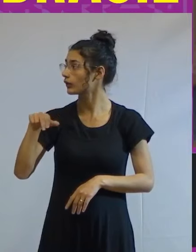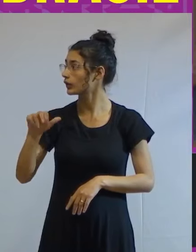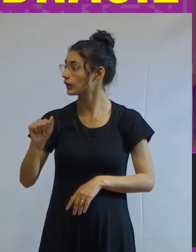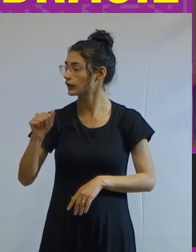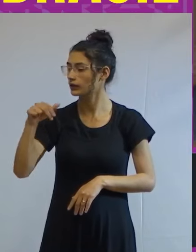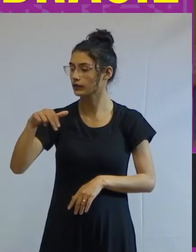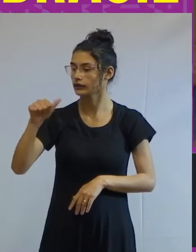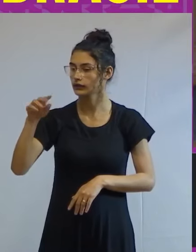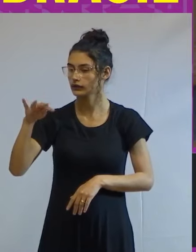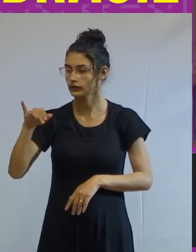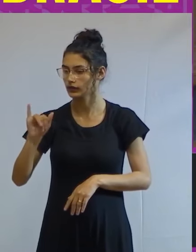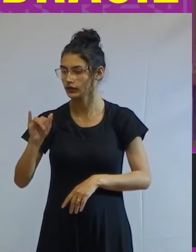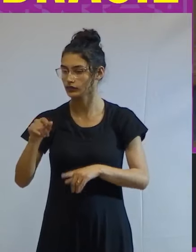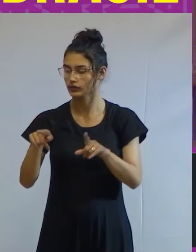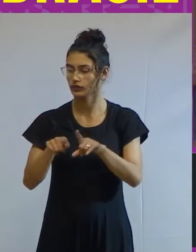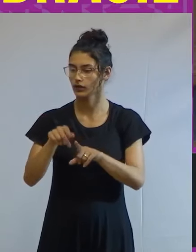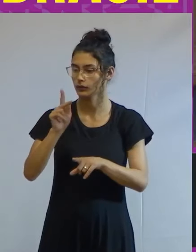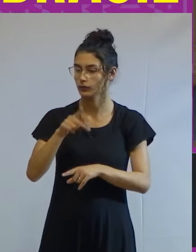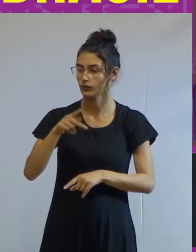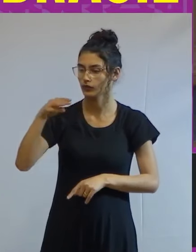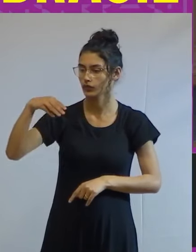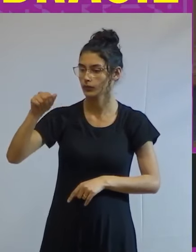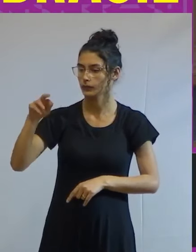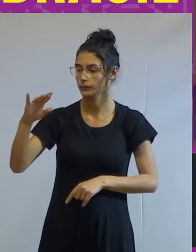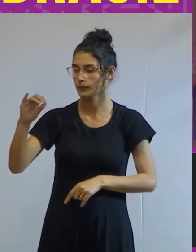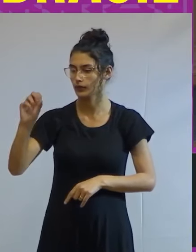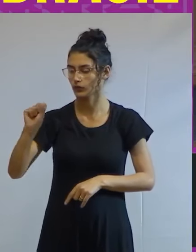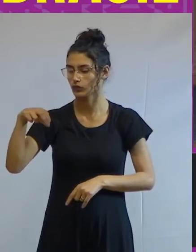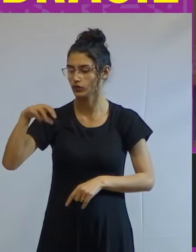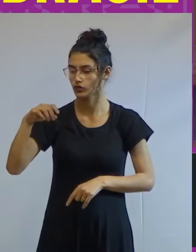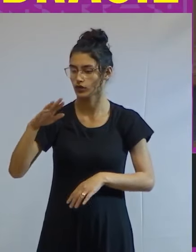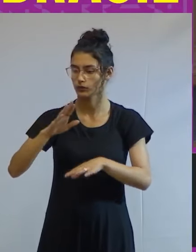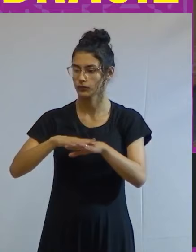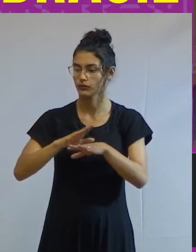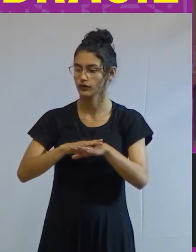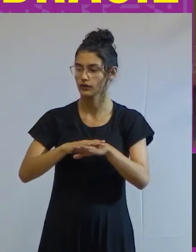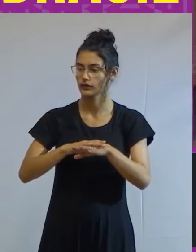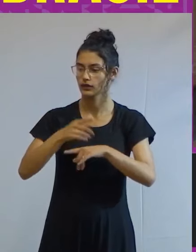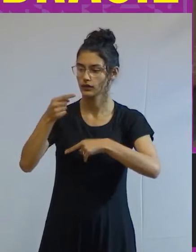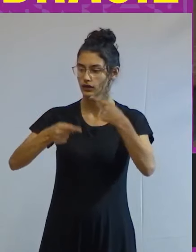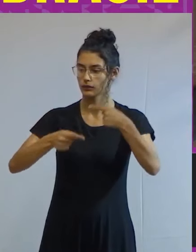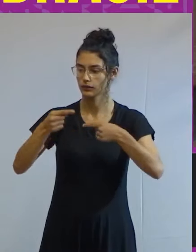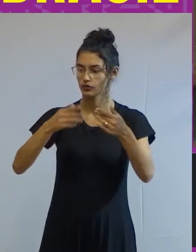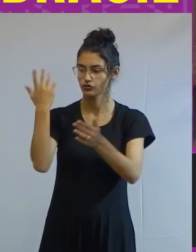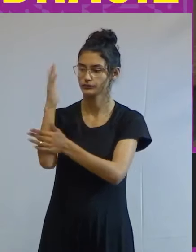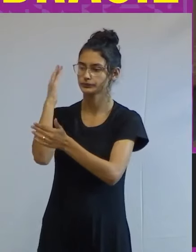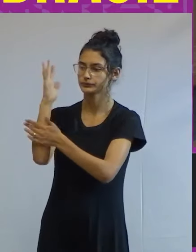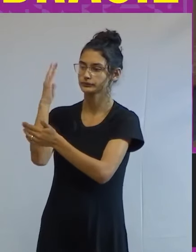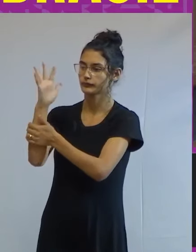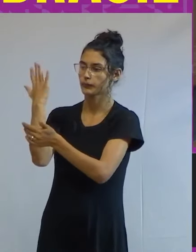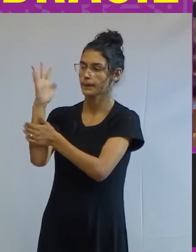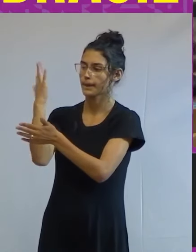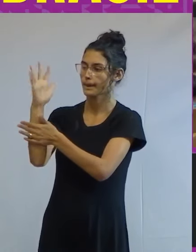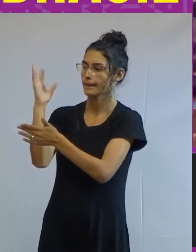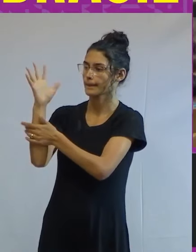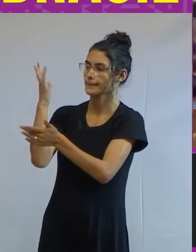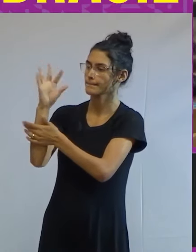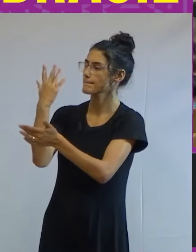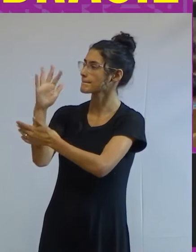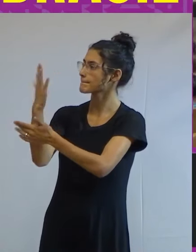Nath Finanças e o professor Marcos Nobre para compor essa mesa de debates. Obrigada.